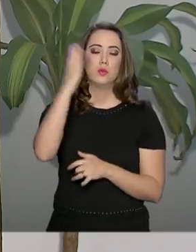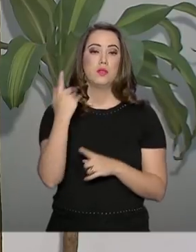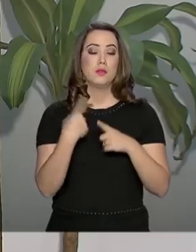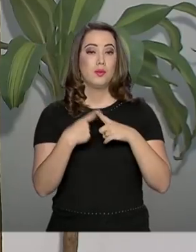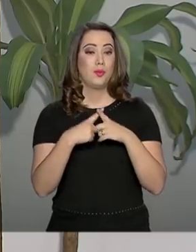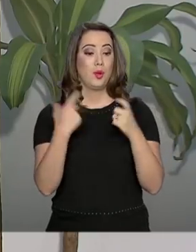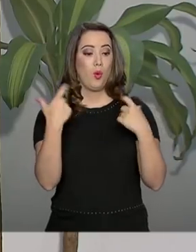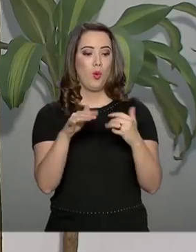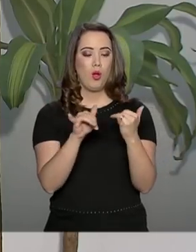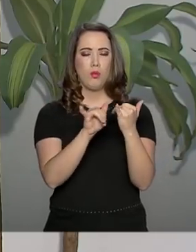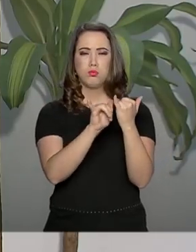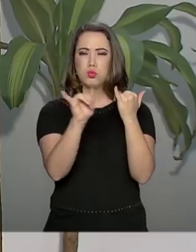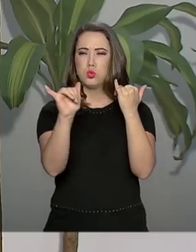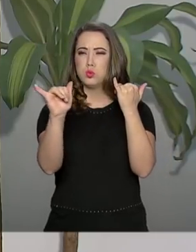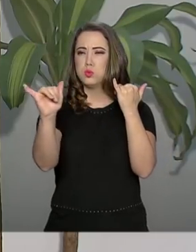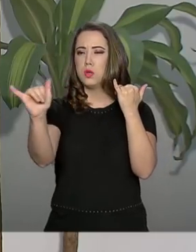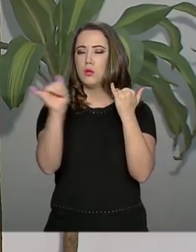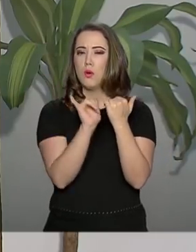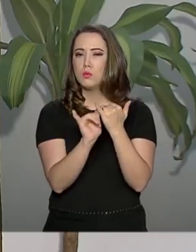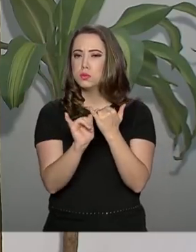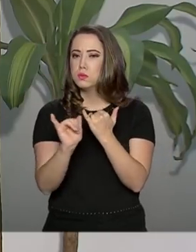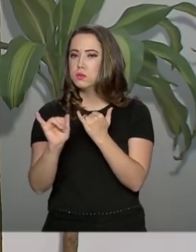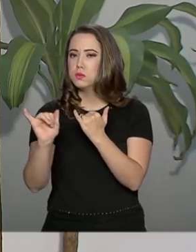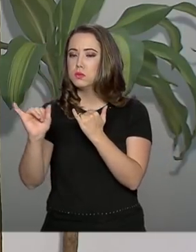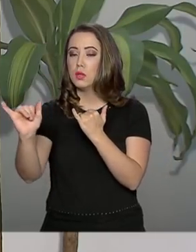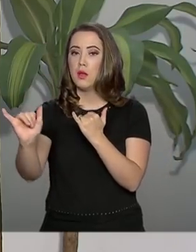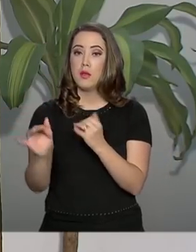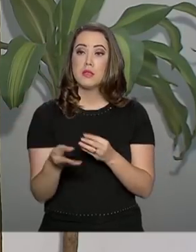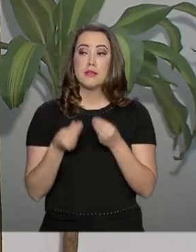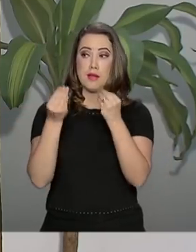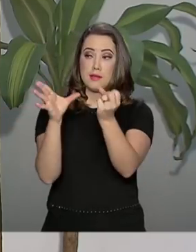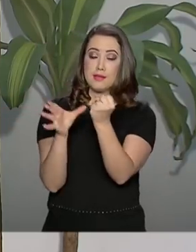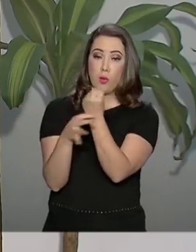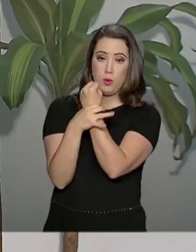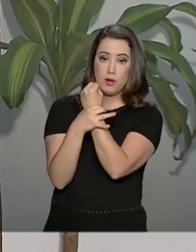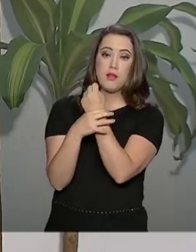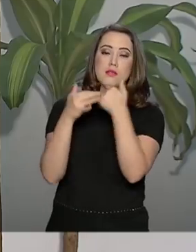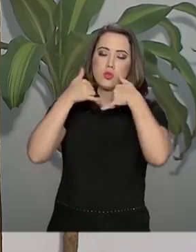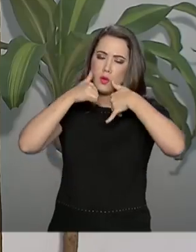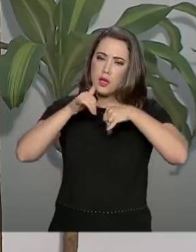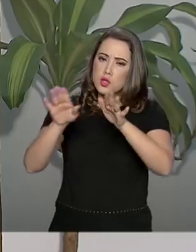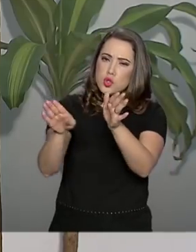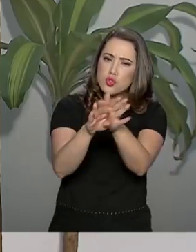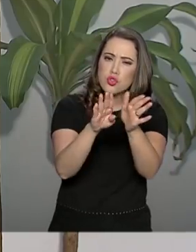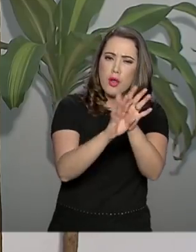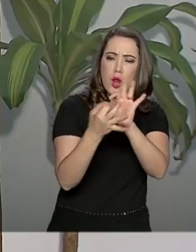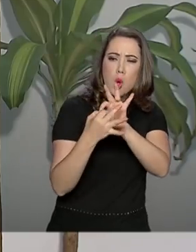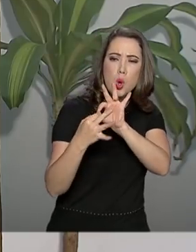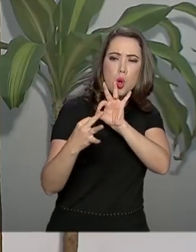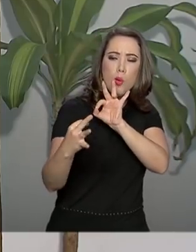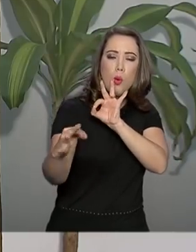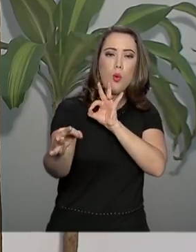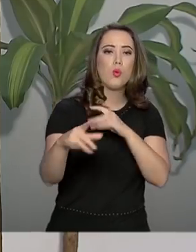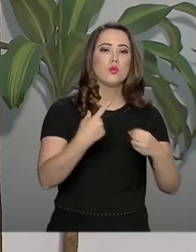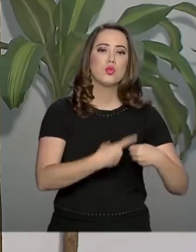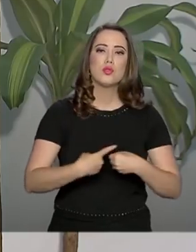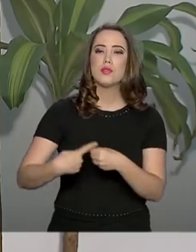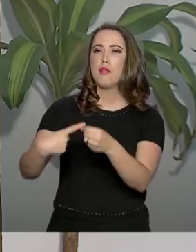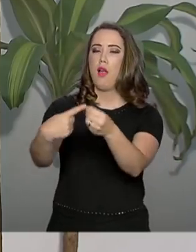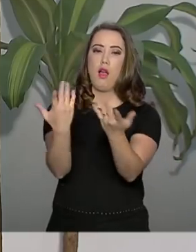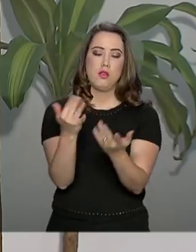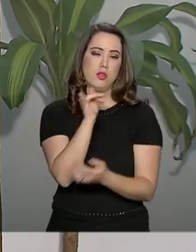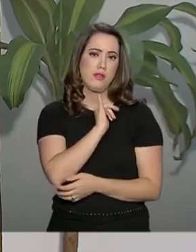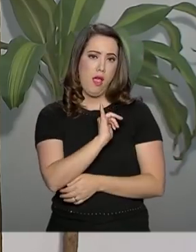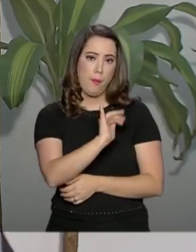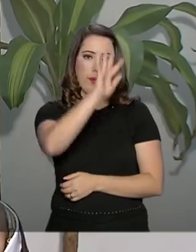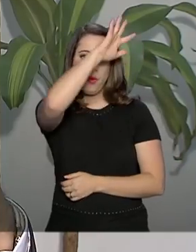consiga garantir que a energia vai chegar às diversas cidades. E aí nós estamos falando em estados como Amazonas,